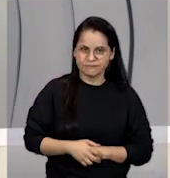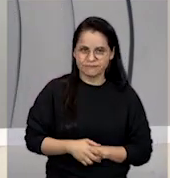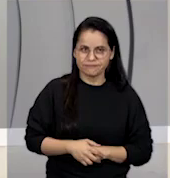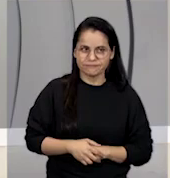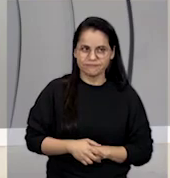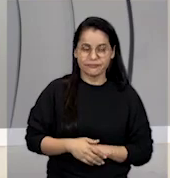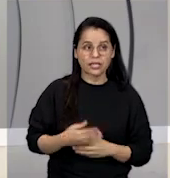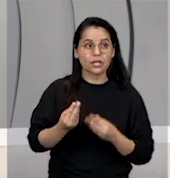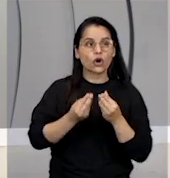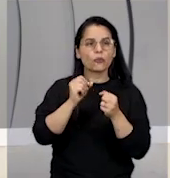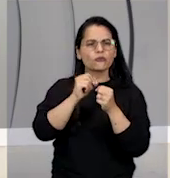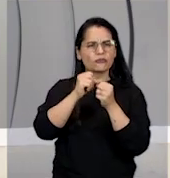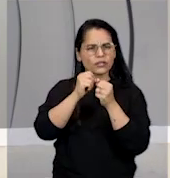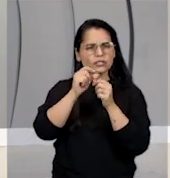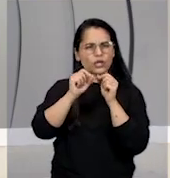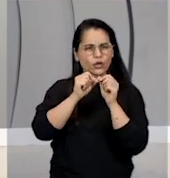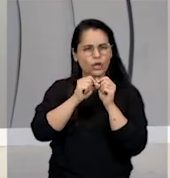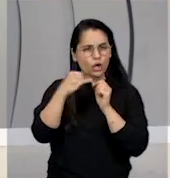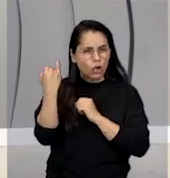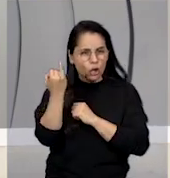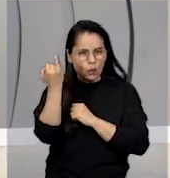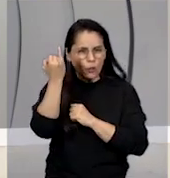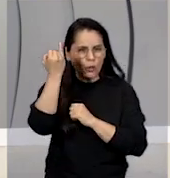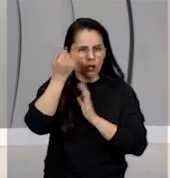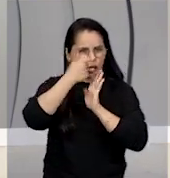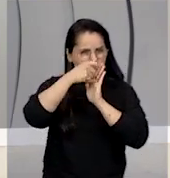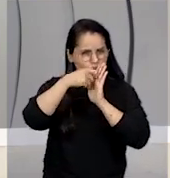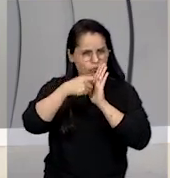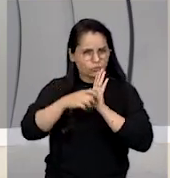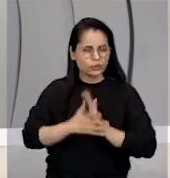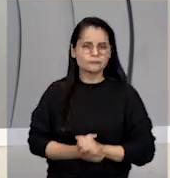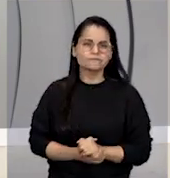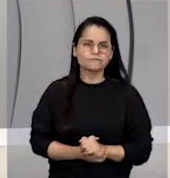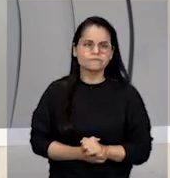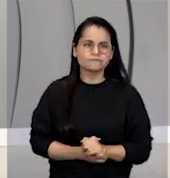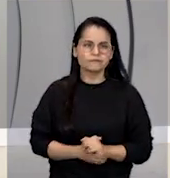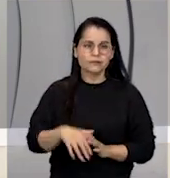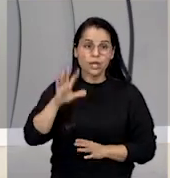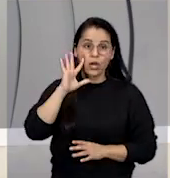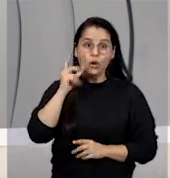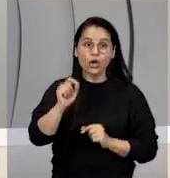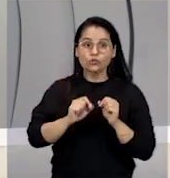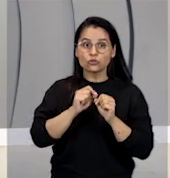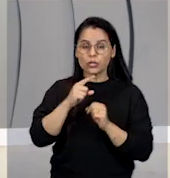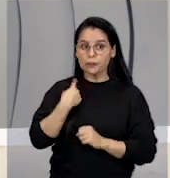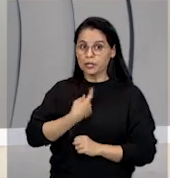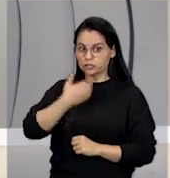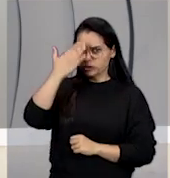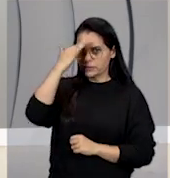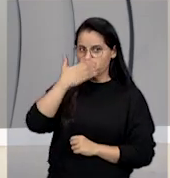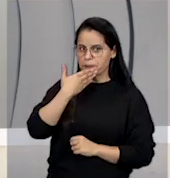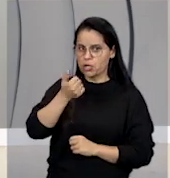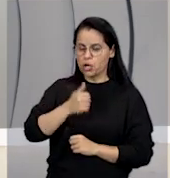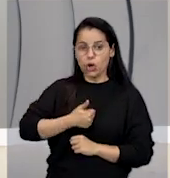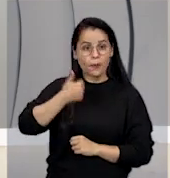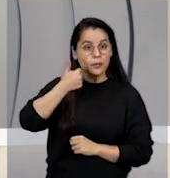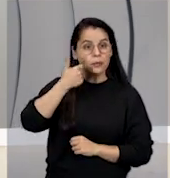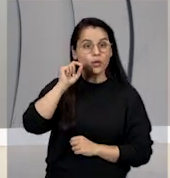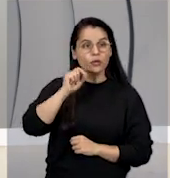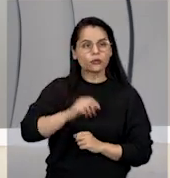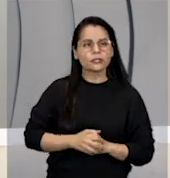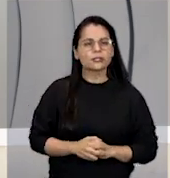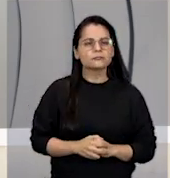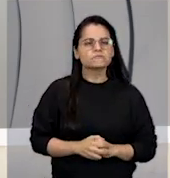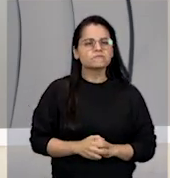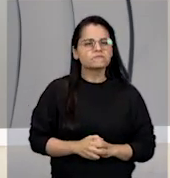Vamos fazer aqui alguns apontamentos, ok? O que acho importante é para a gente entender. A primeira coisa é